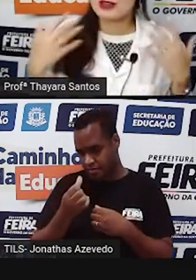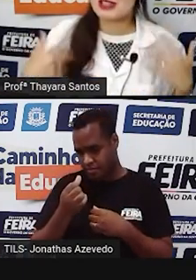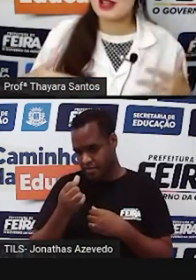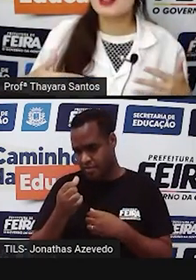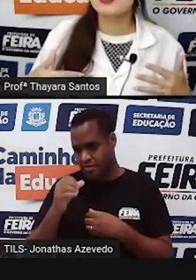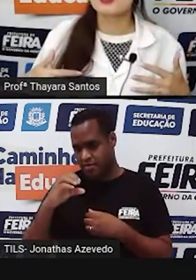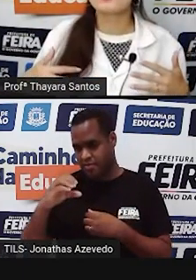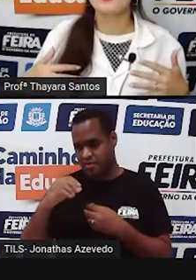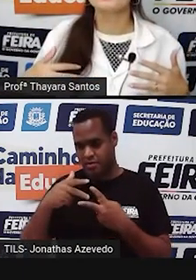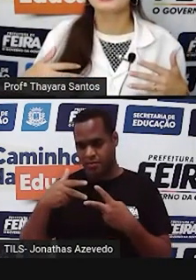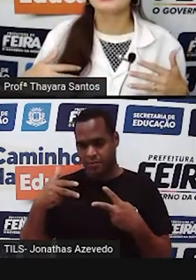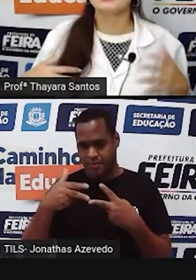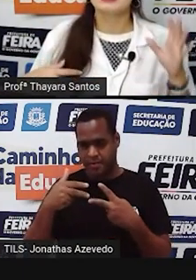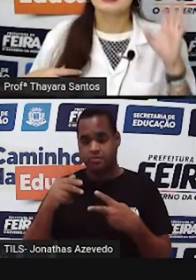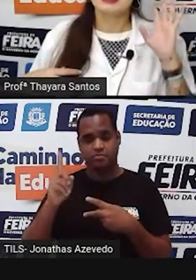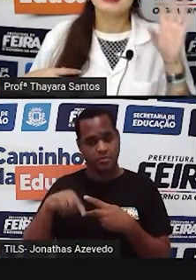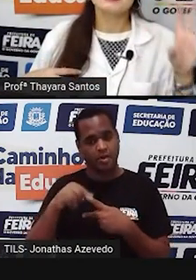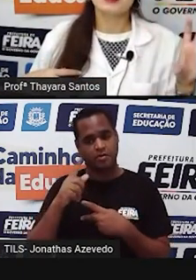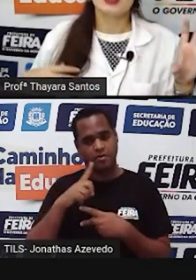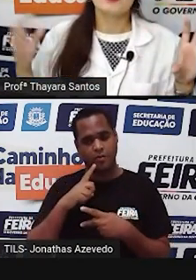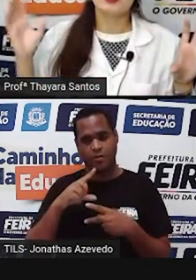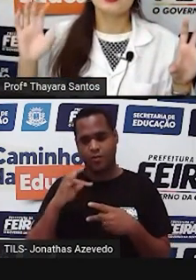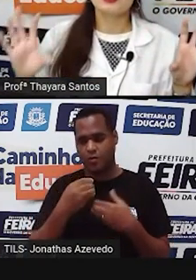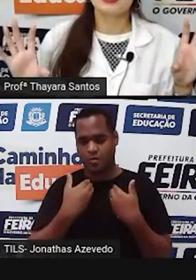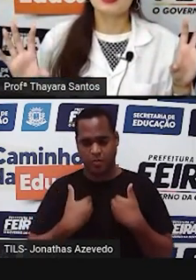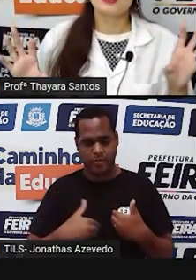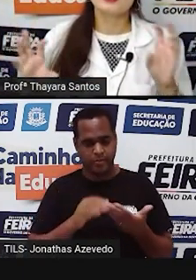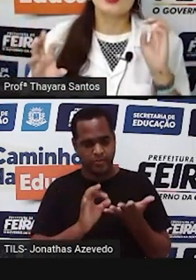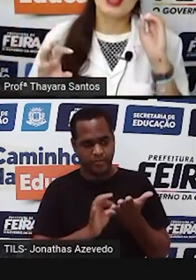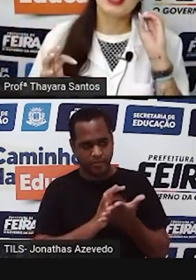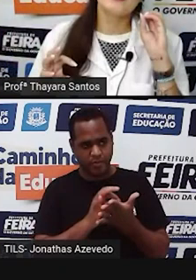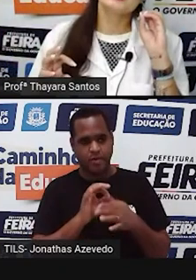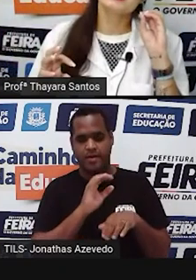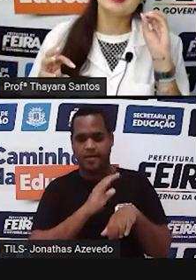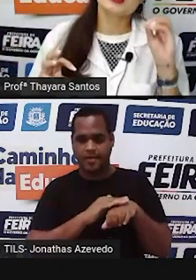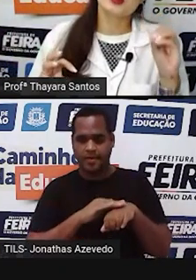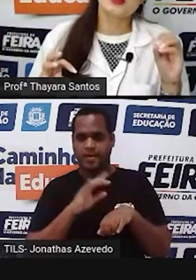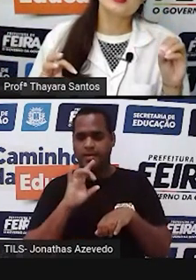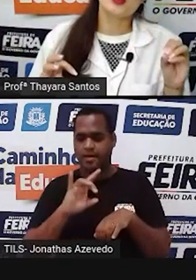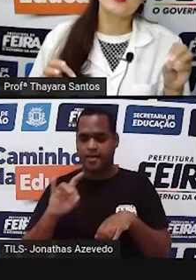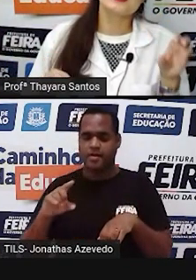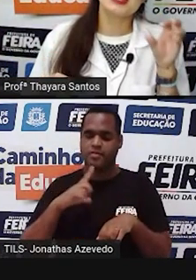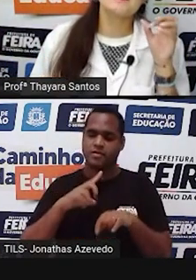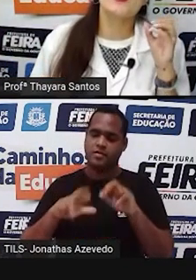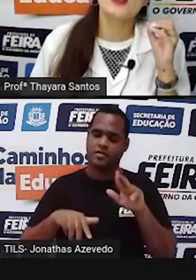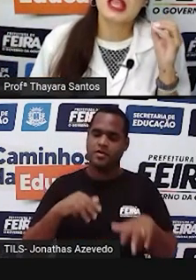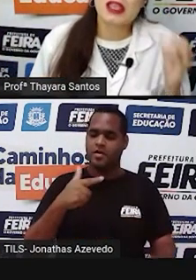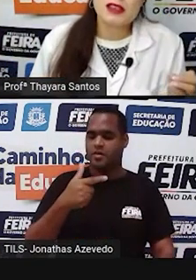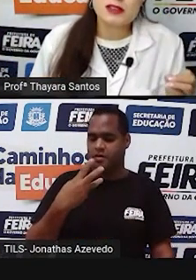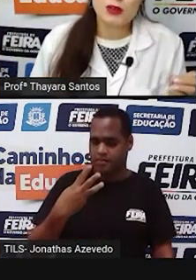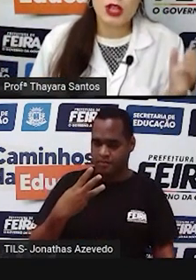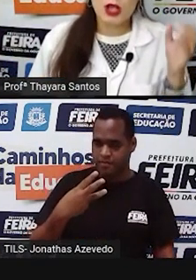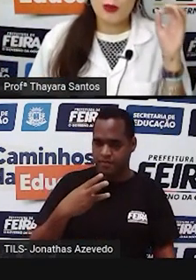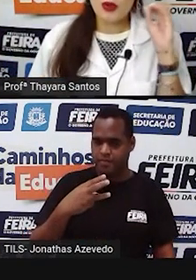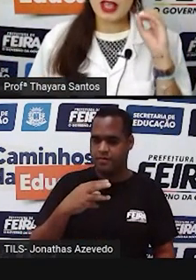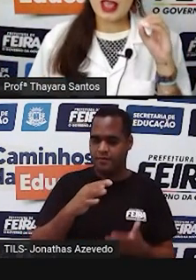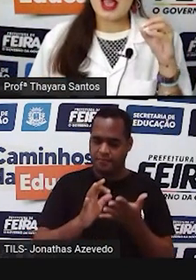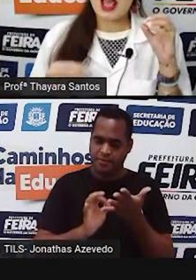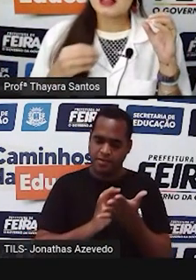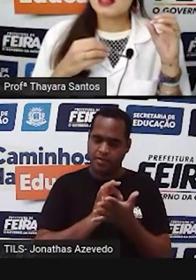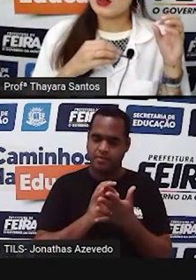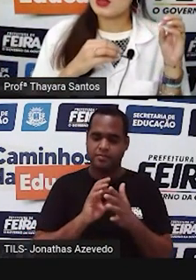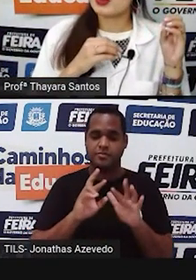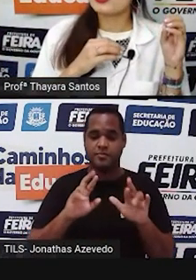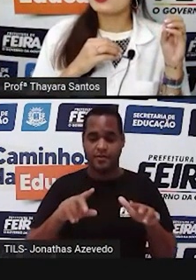que as outras células do nosso corpo têm. Cada célula reprodutiva nossa só carrega 23 cromossomos. E por que isso? Porque